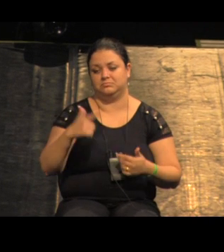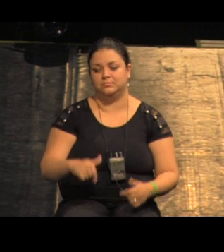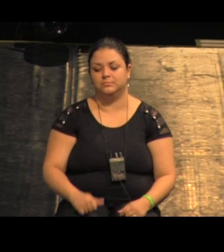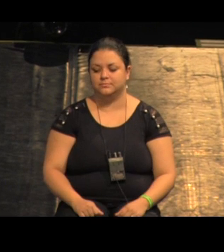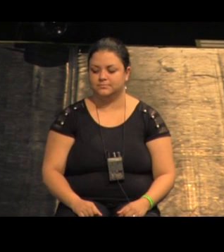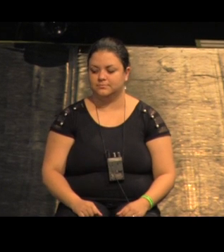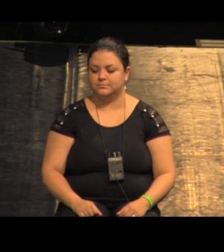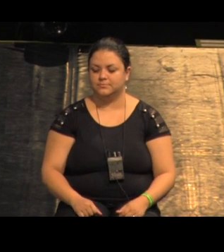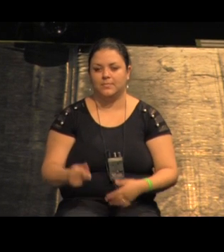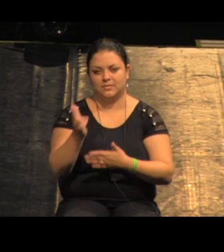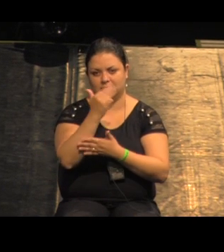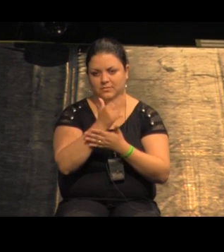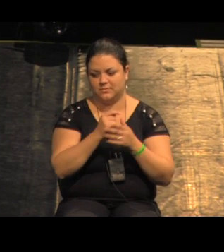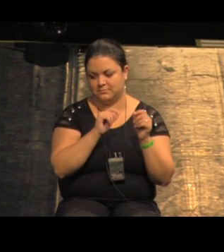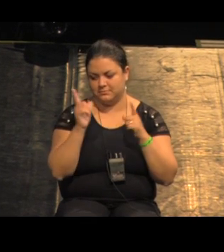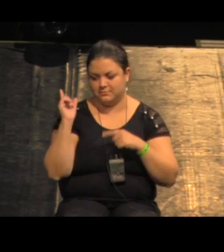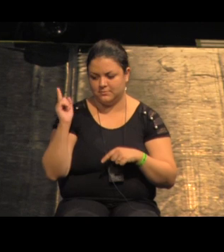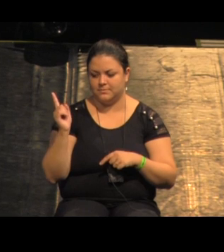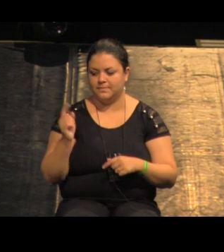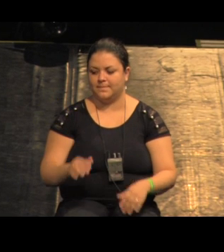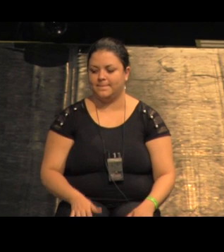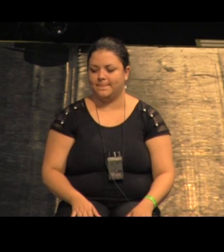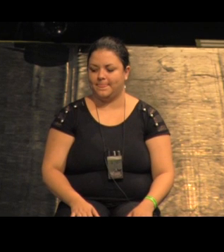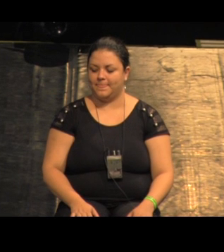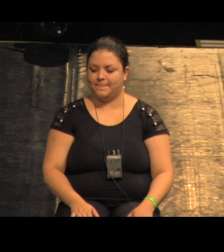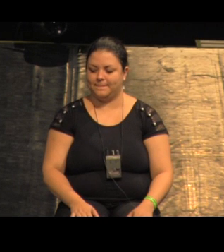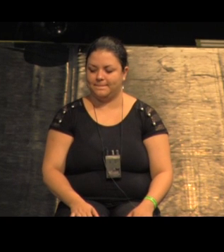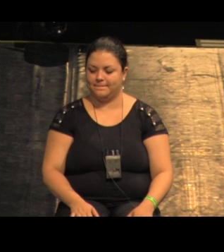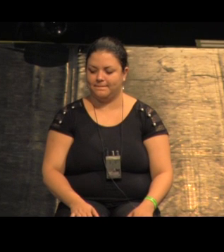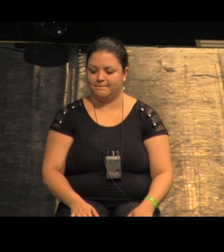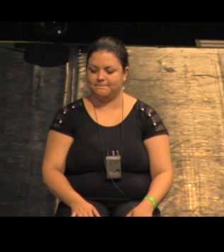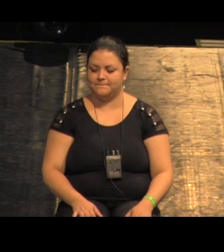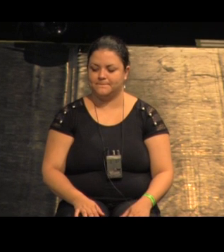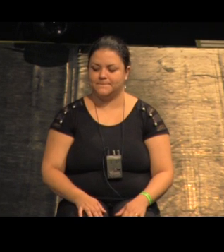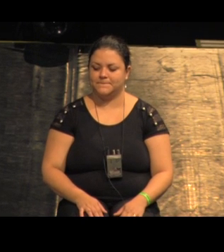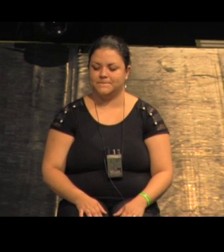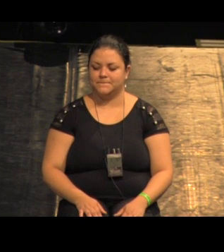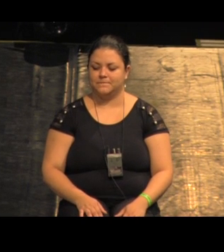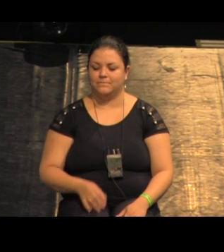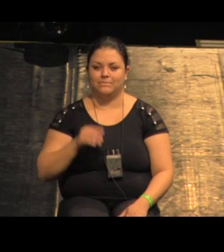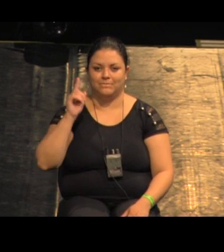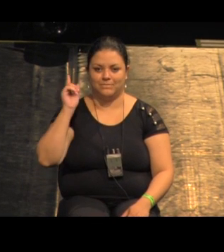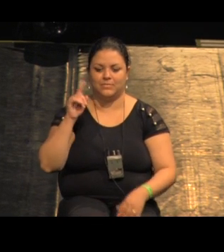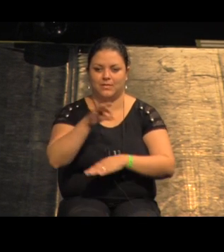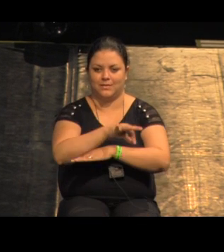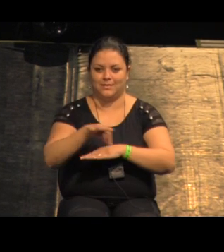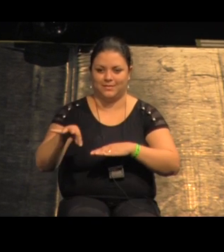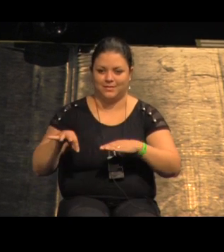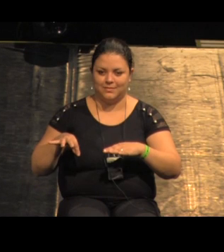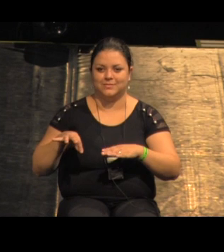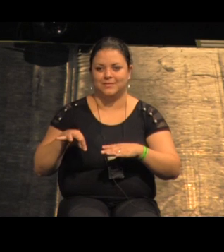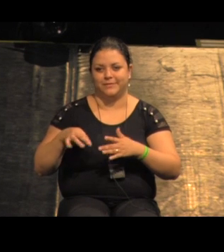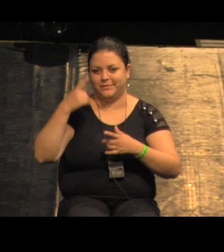então esse é um desenho não sei por está aí vamos ver isso aqui o arquiteto adora fazer cheios e vazios